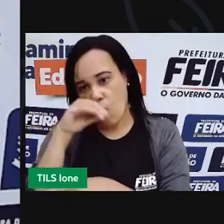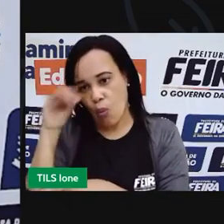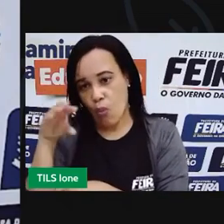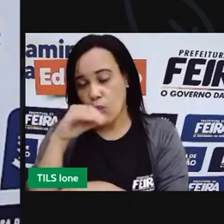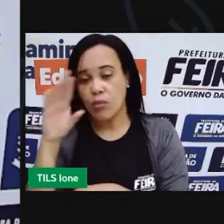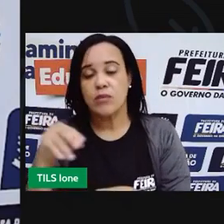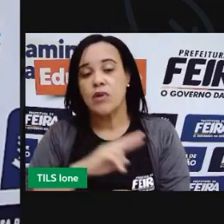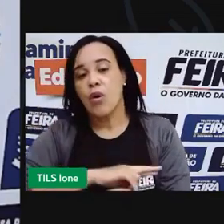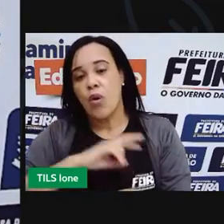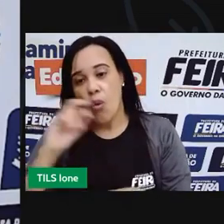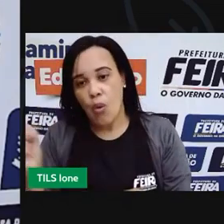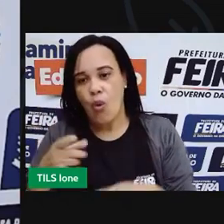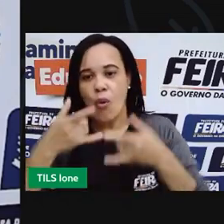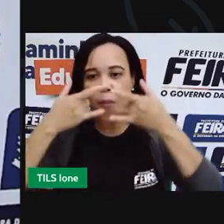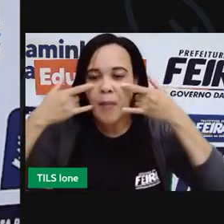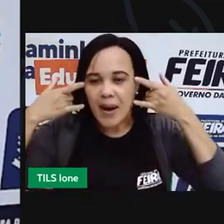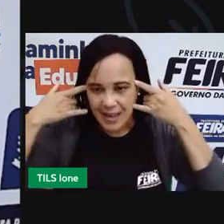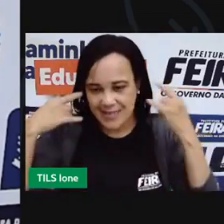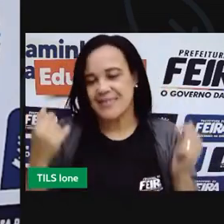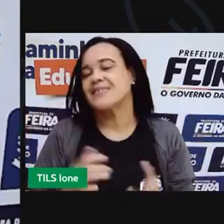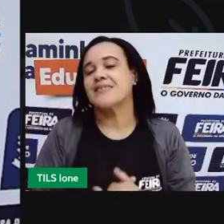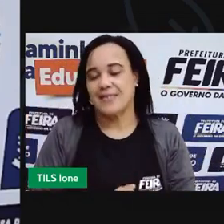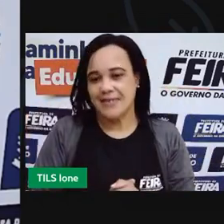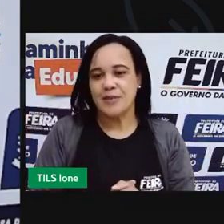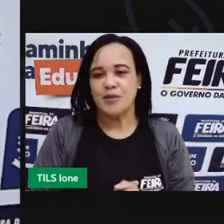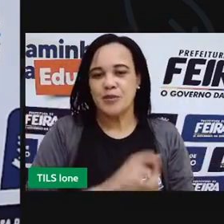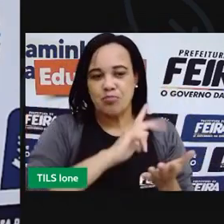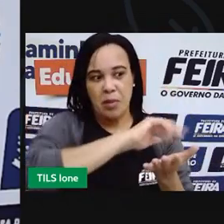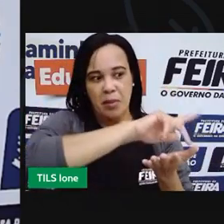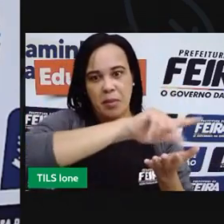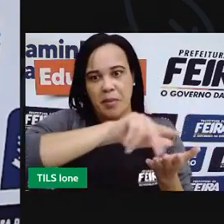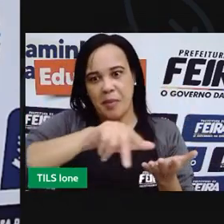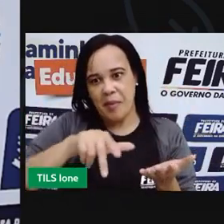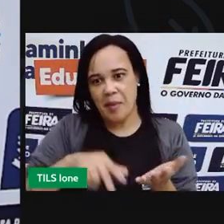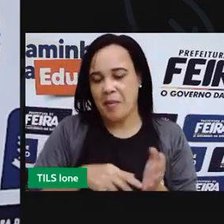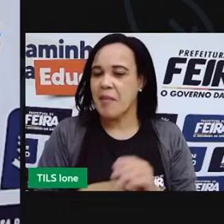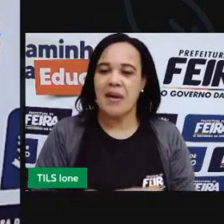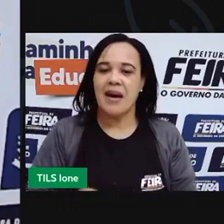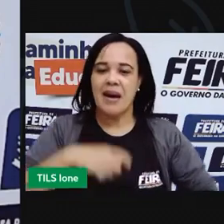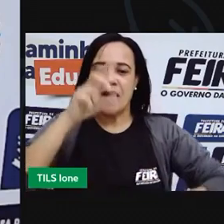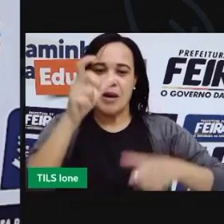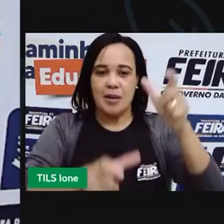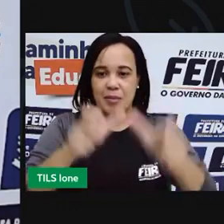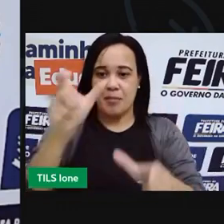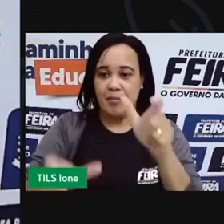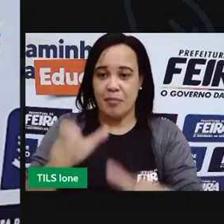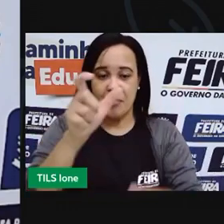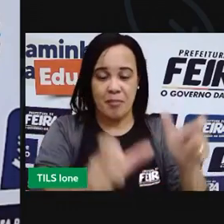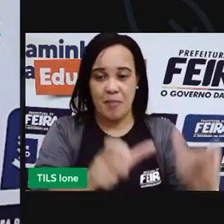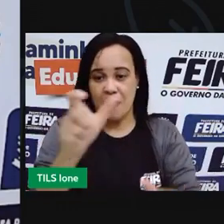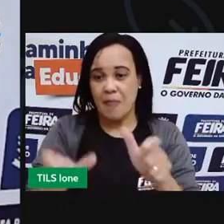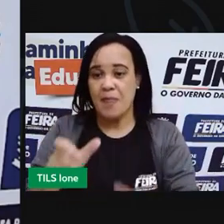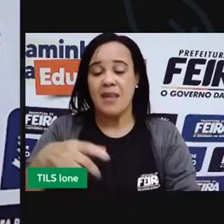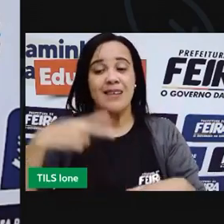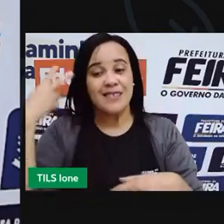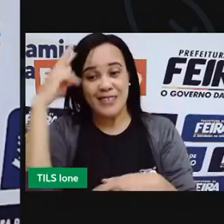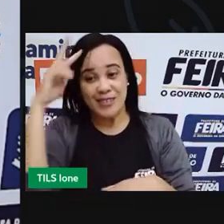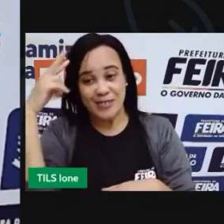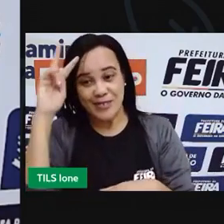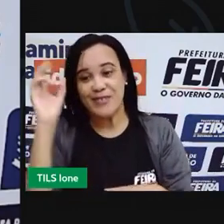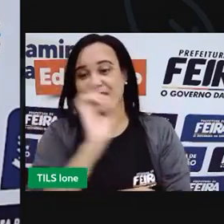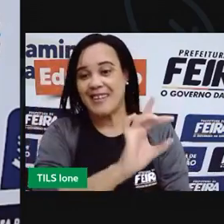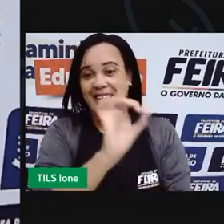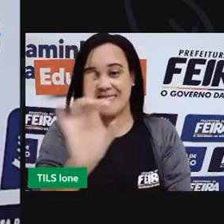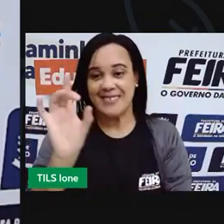metafóricos para simbolizar, para representar aquele personagem. Como